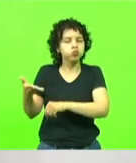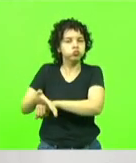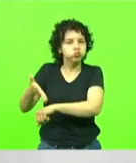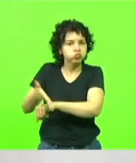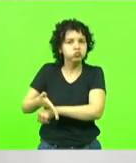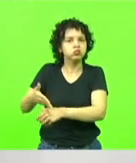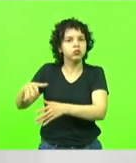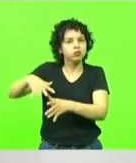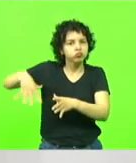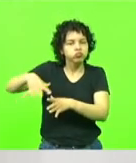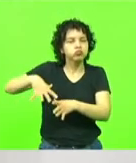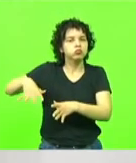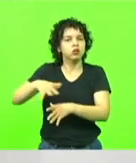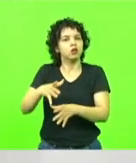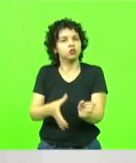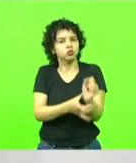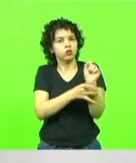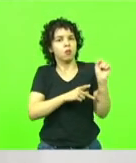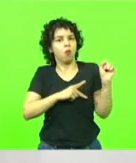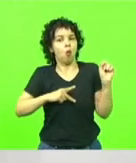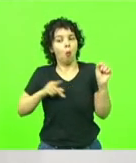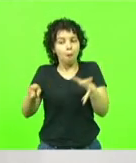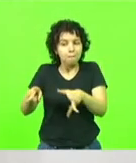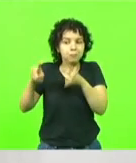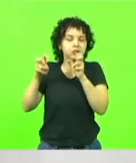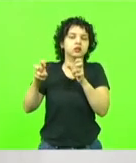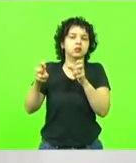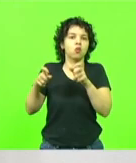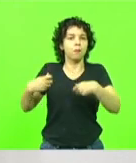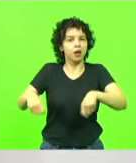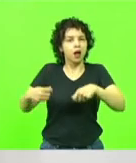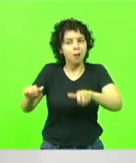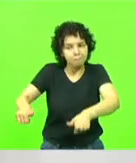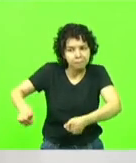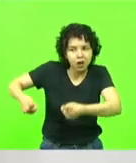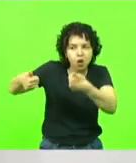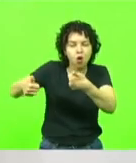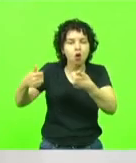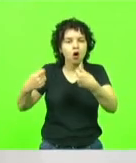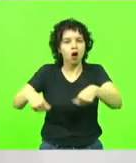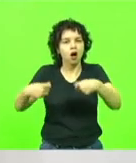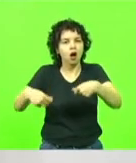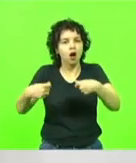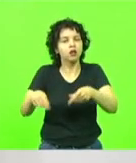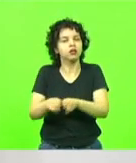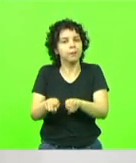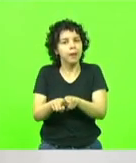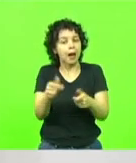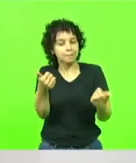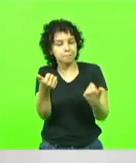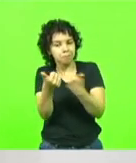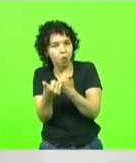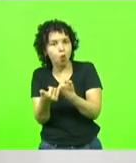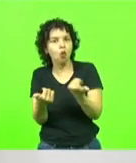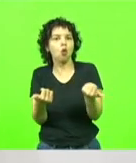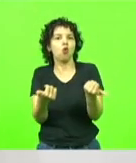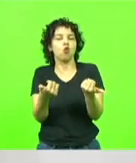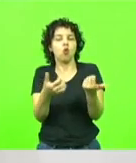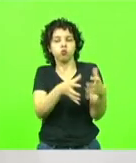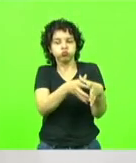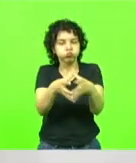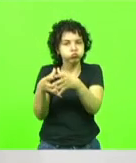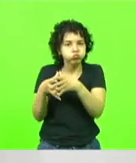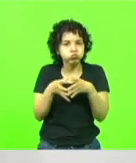percebendo a necessidade de melhorar os processos e com o apoio de integrantes de suas próprias corporações, conseguiram inserir